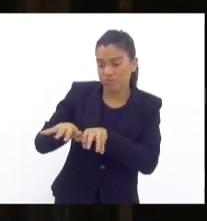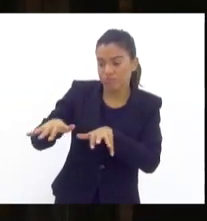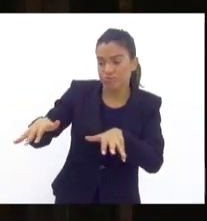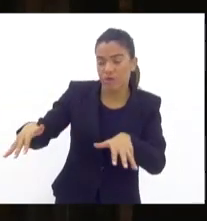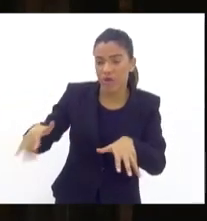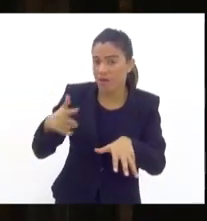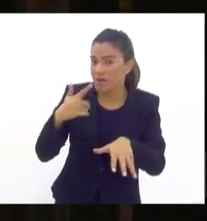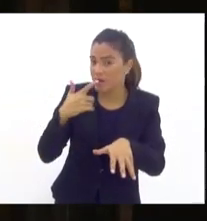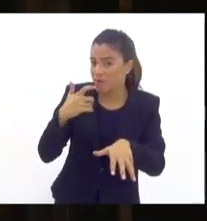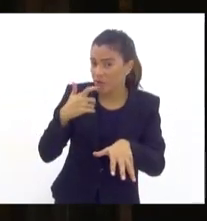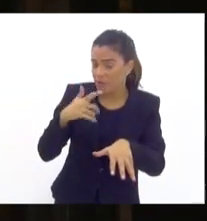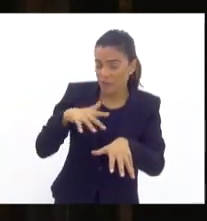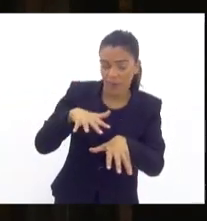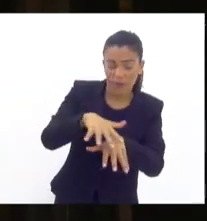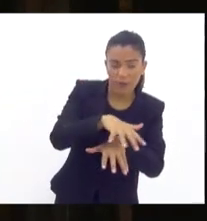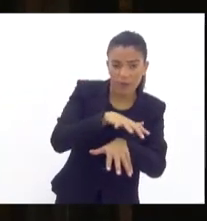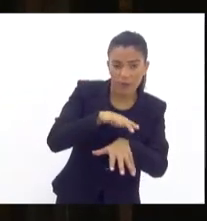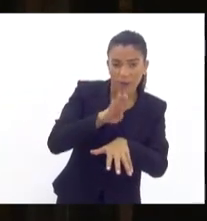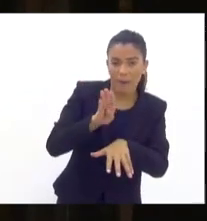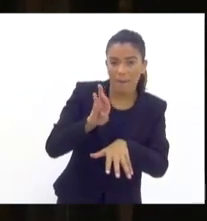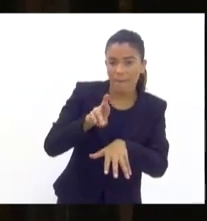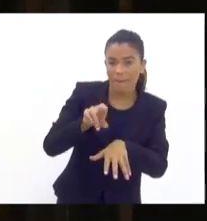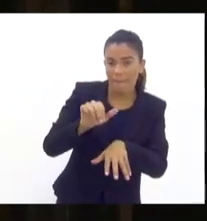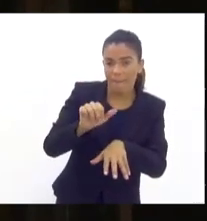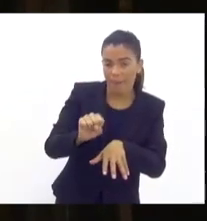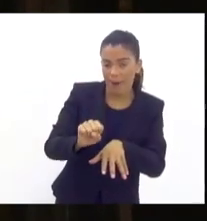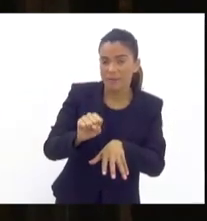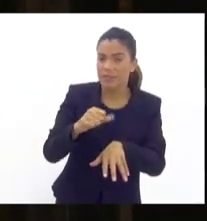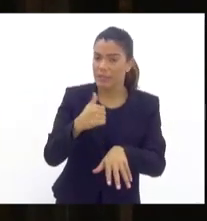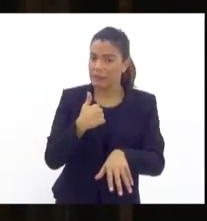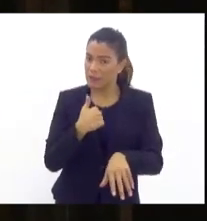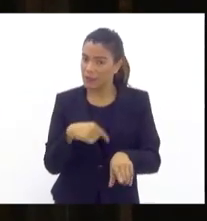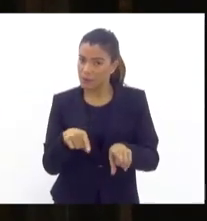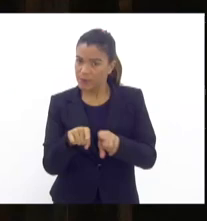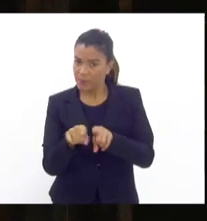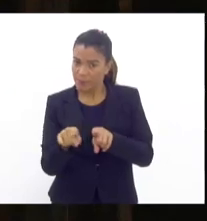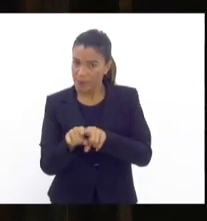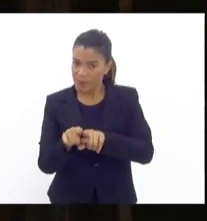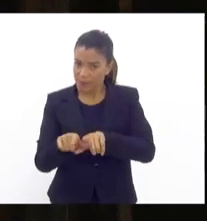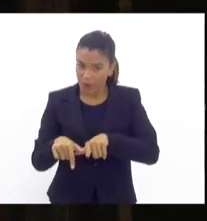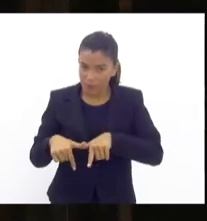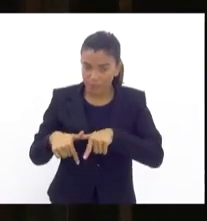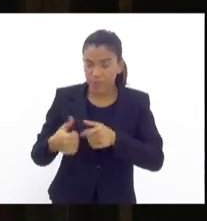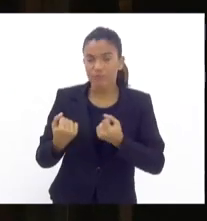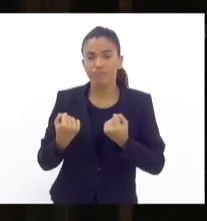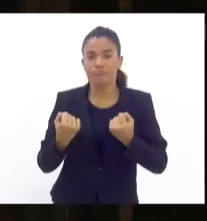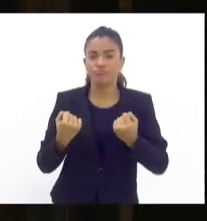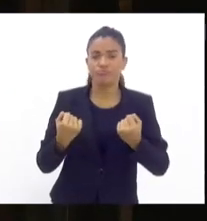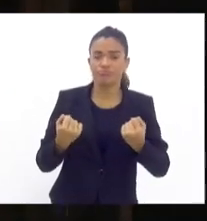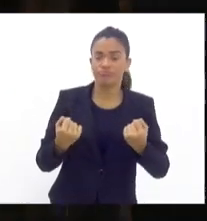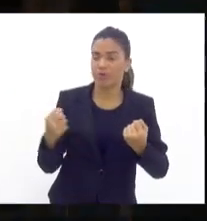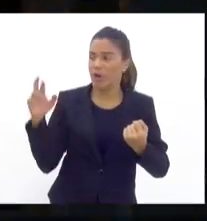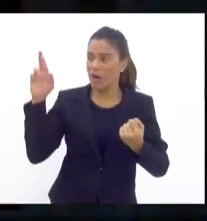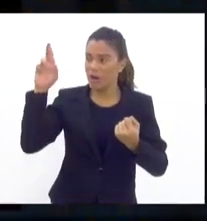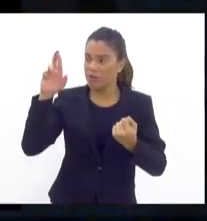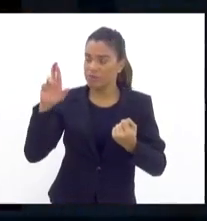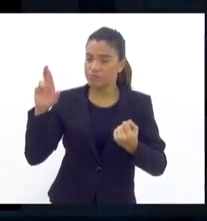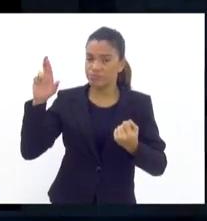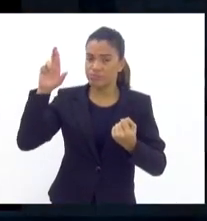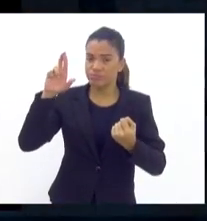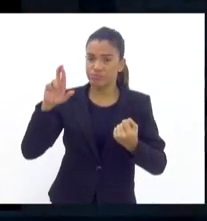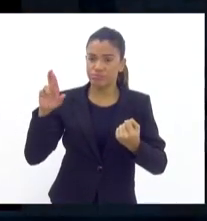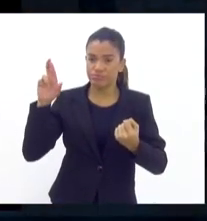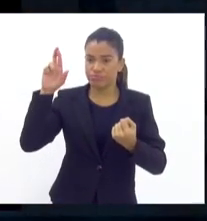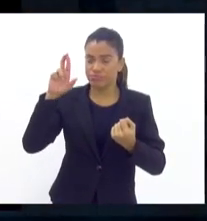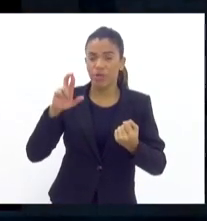até Bras de Pina e eu, através de operações de patrulhamento, com o veículo blindado e